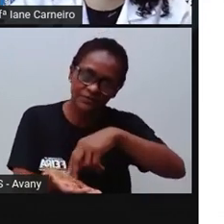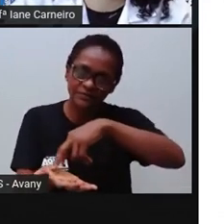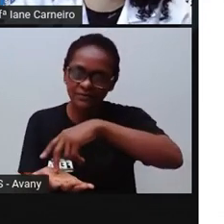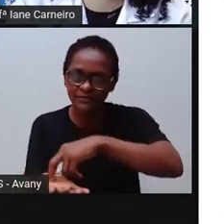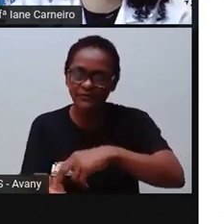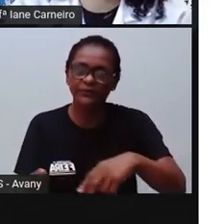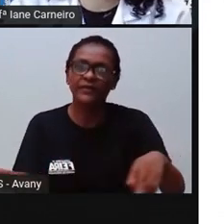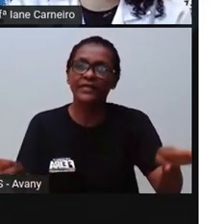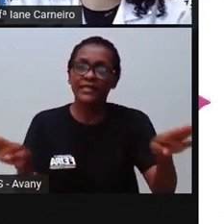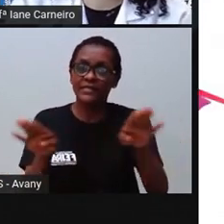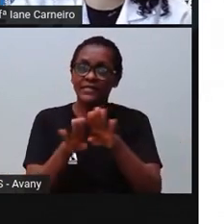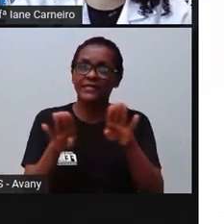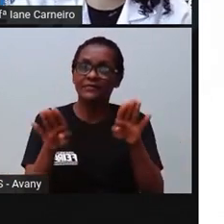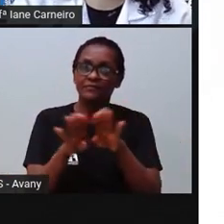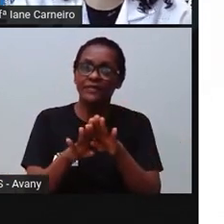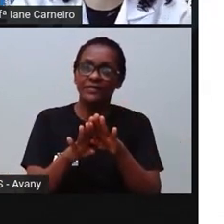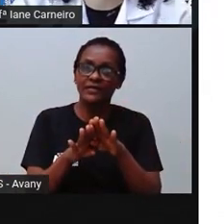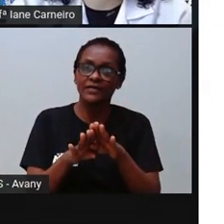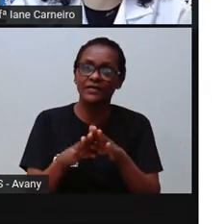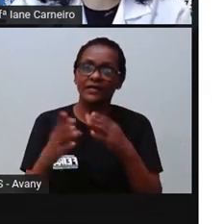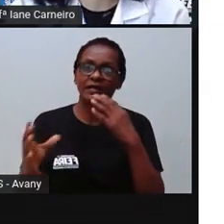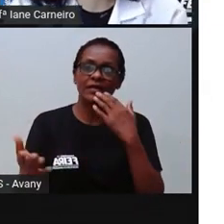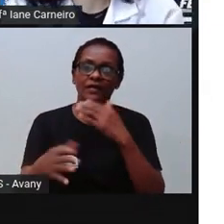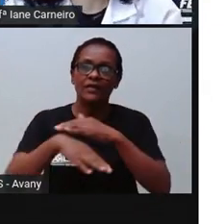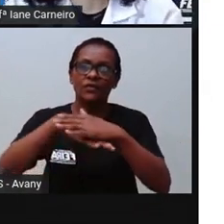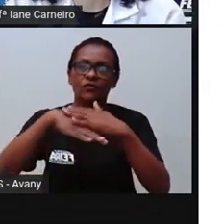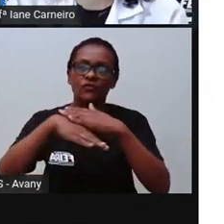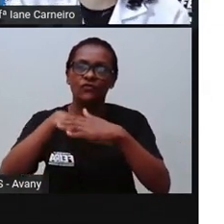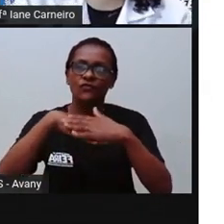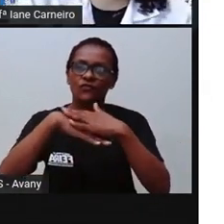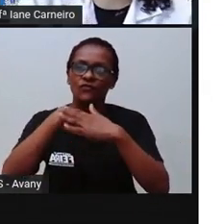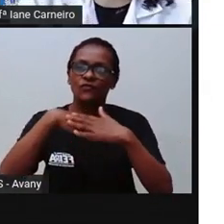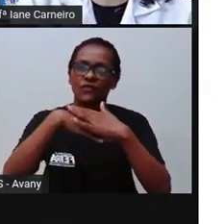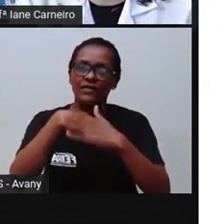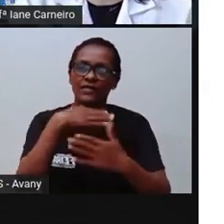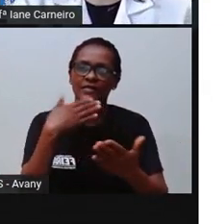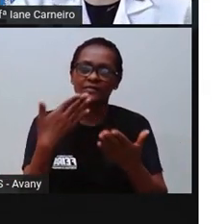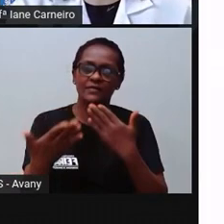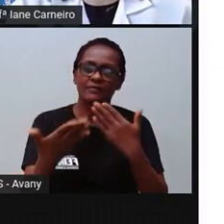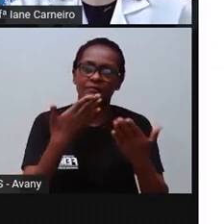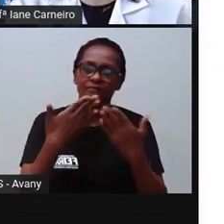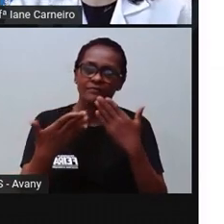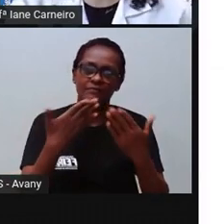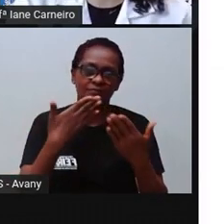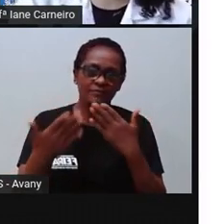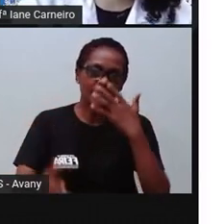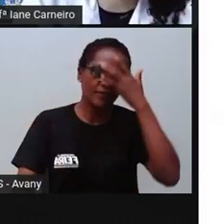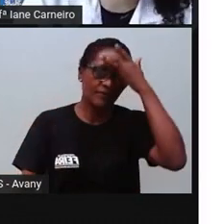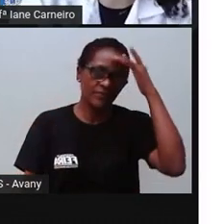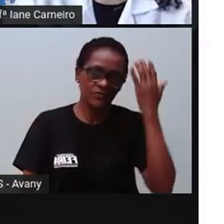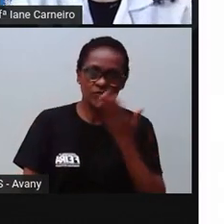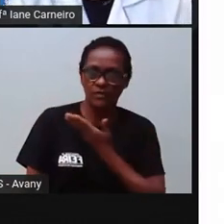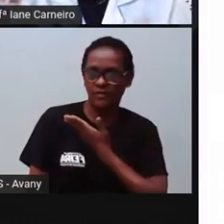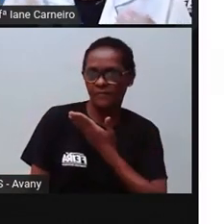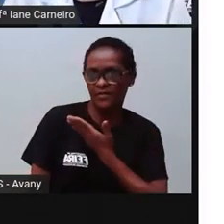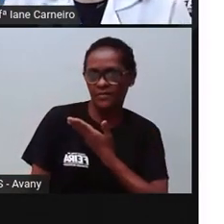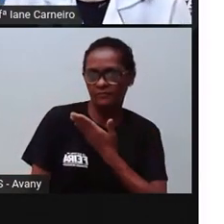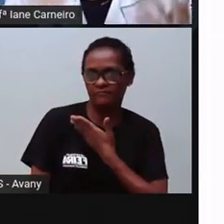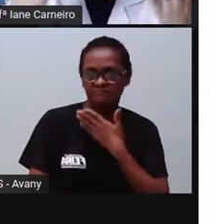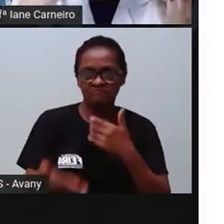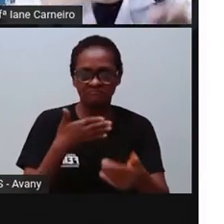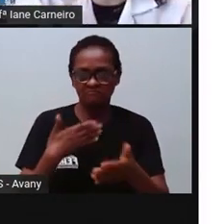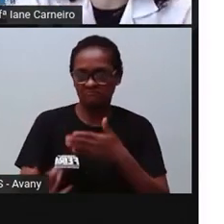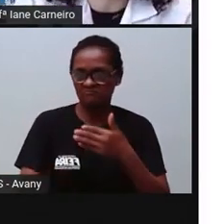Você pode também conversar com alguém. Então, você... A melhor coisa, né? A gente conversar. Então, você pode